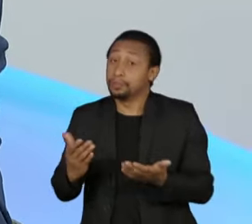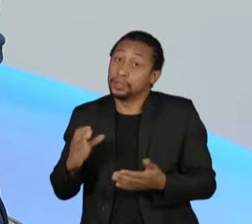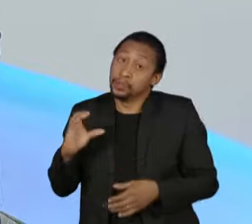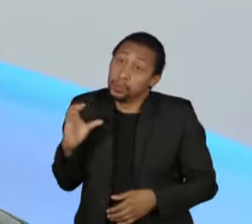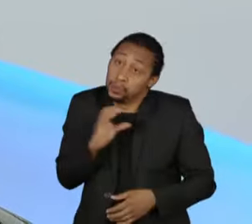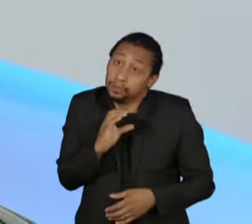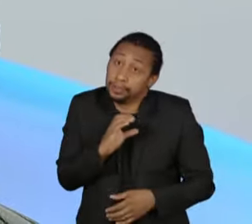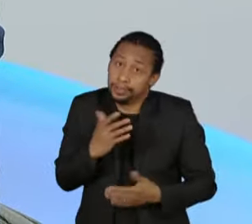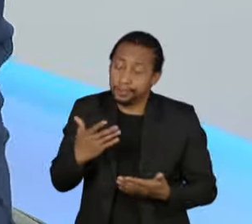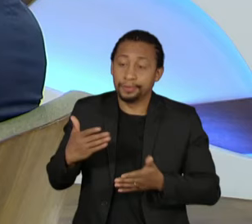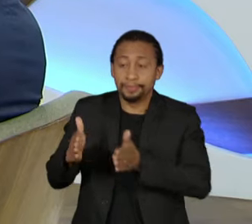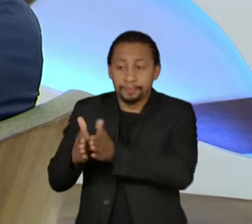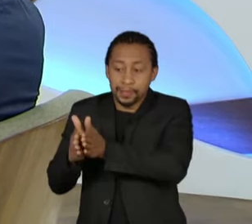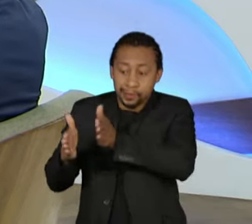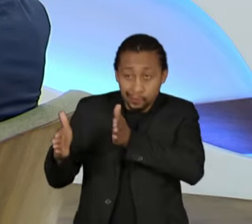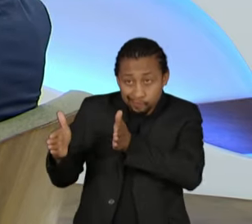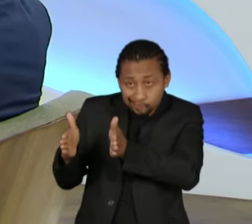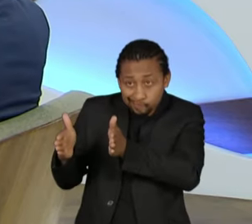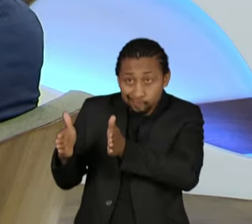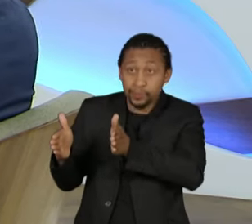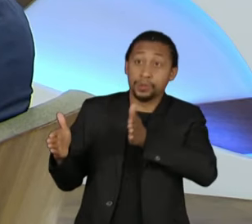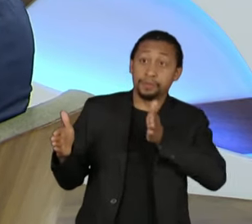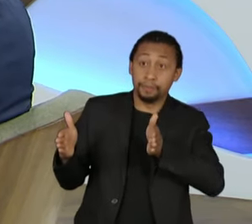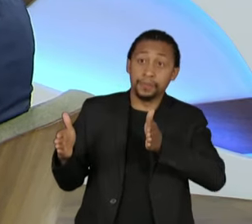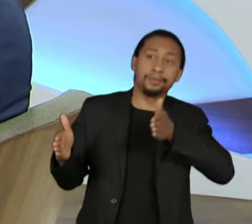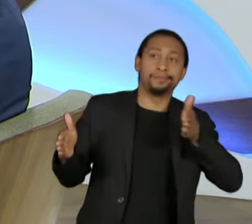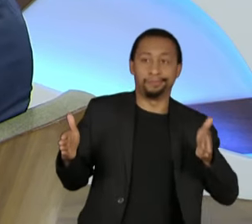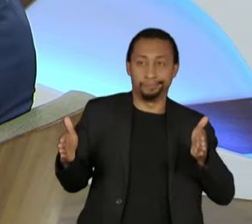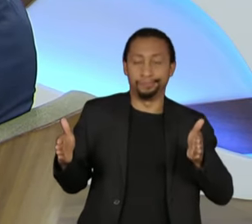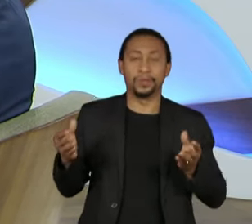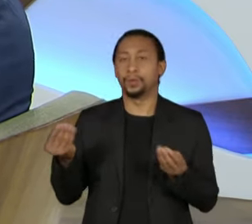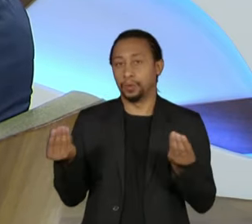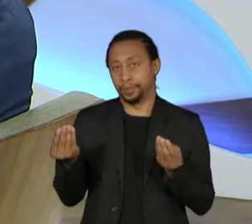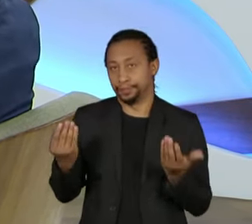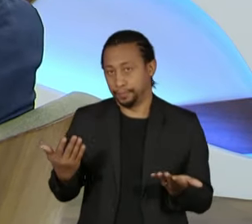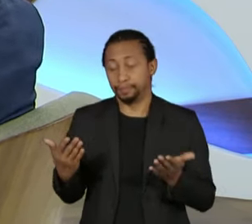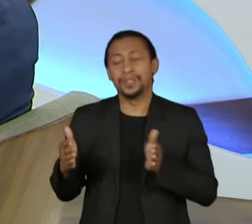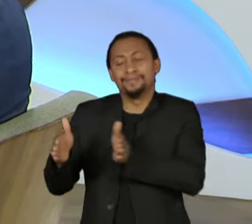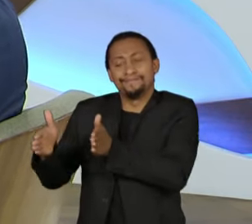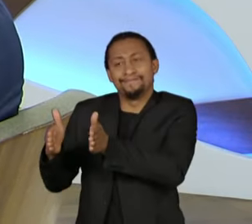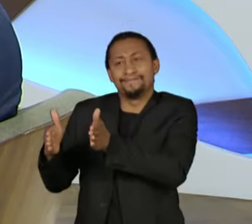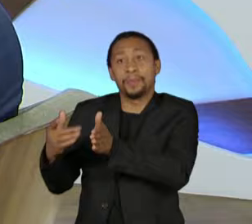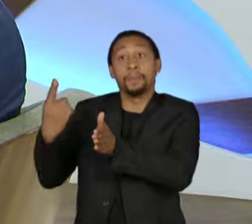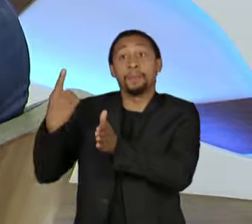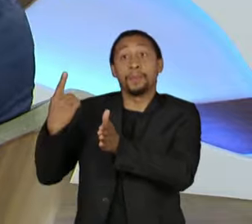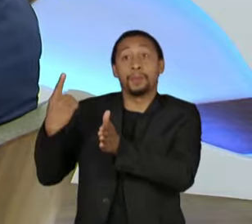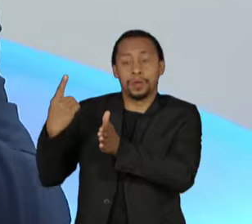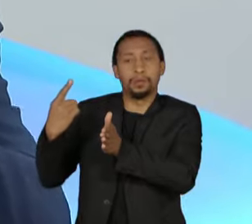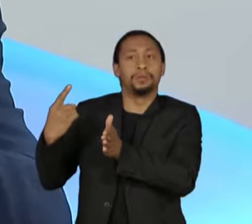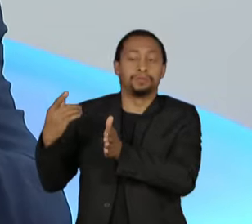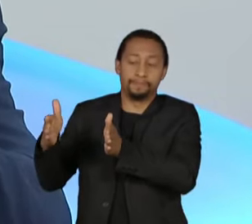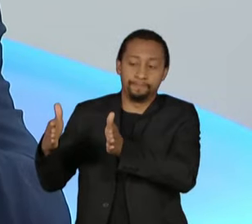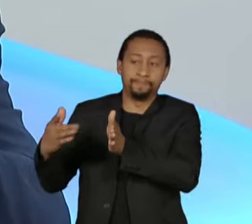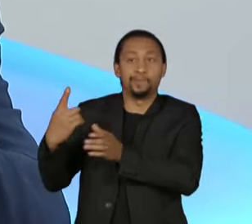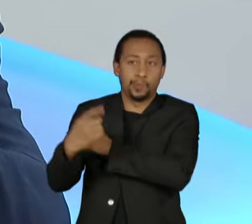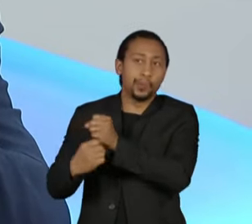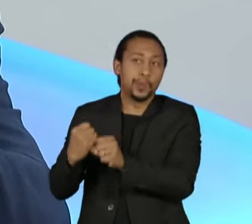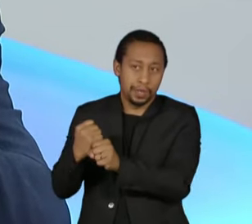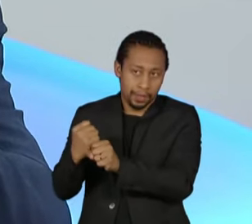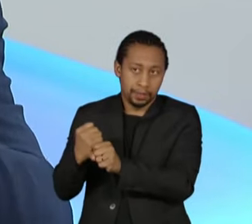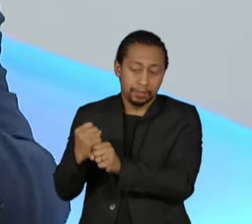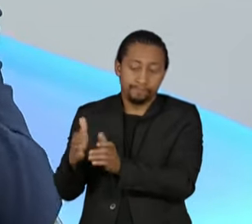de médio, de longo, de curto, médio e longo prazo. O que se faz no primeiro ano, até ali